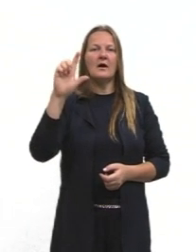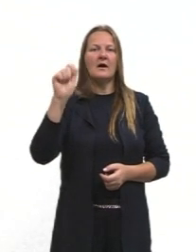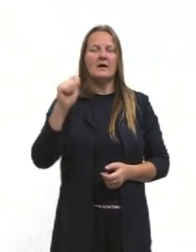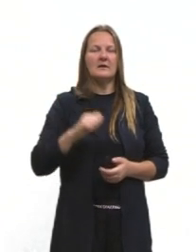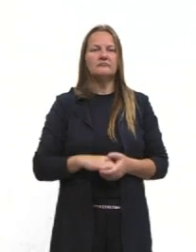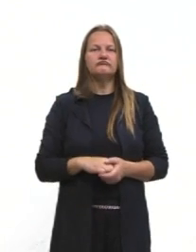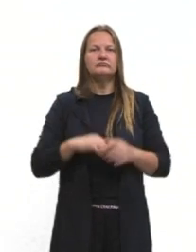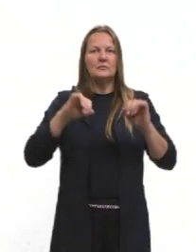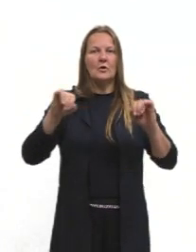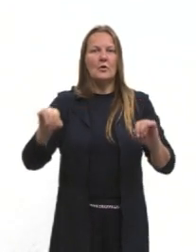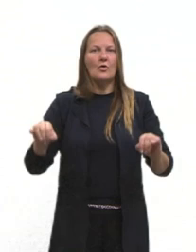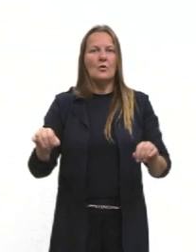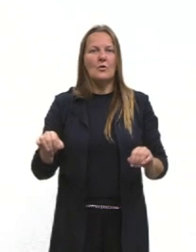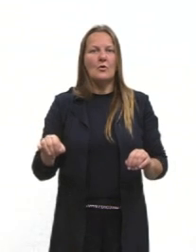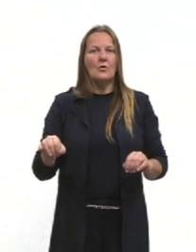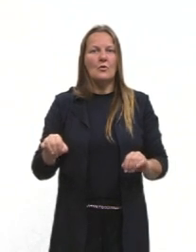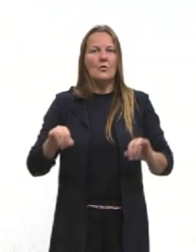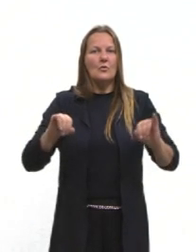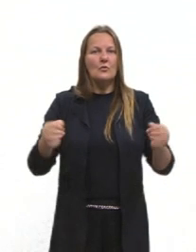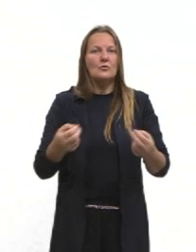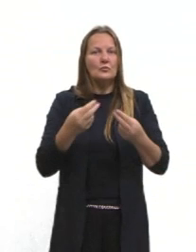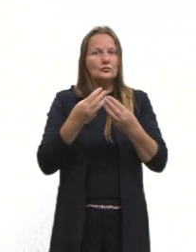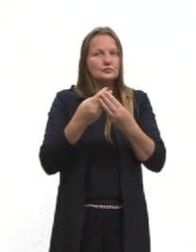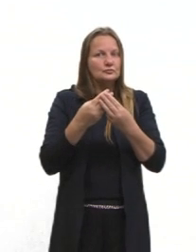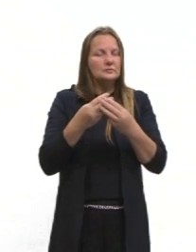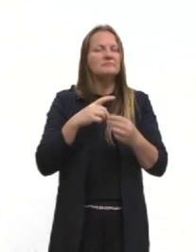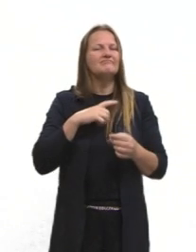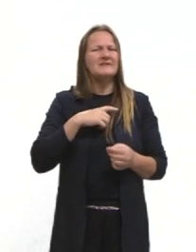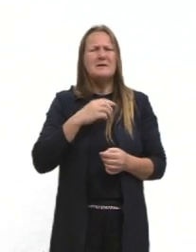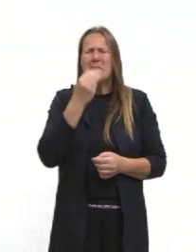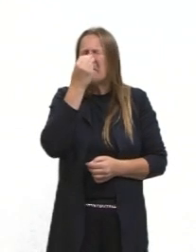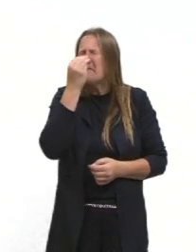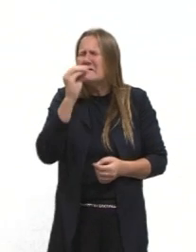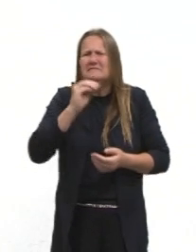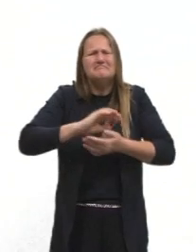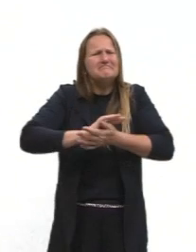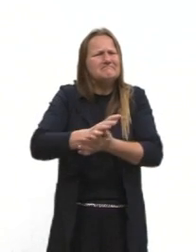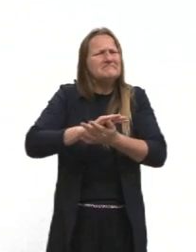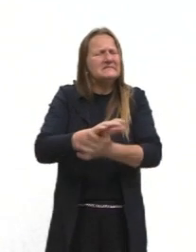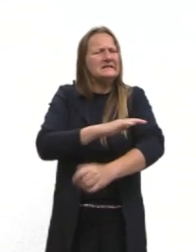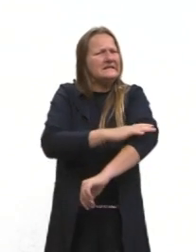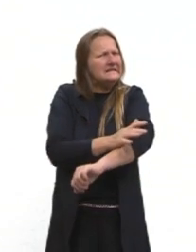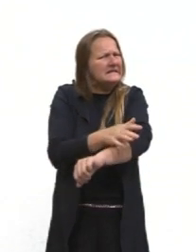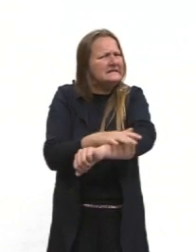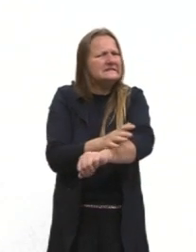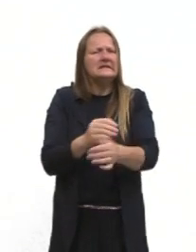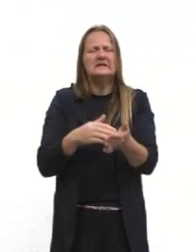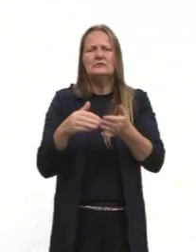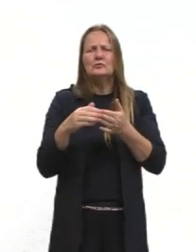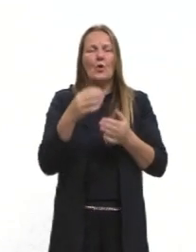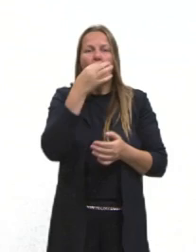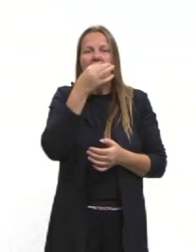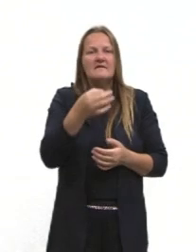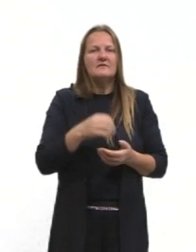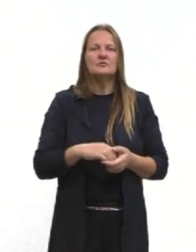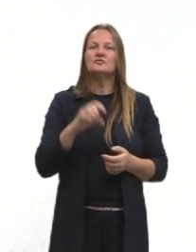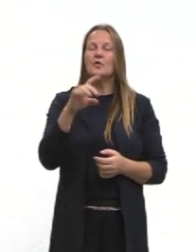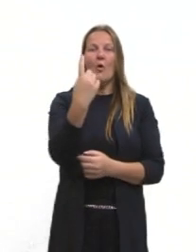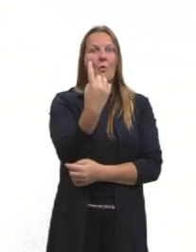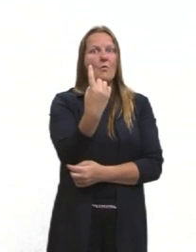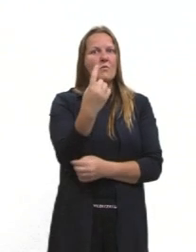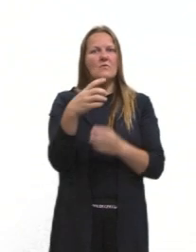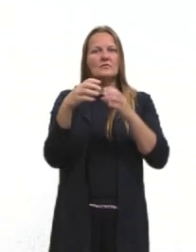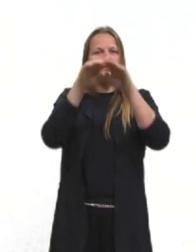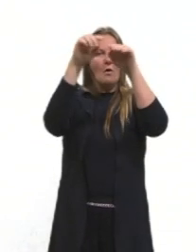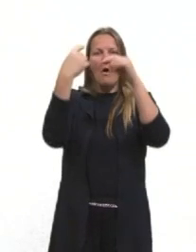antissemitas, eram preconceituosos, eram racistas. Então, isso não era uma coisa só do Hitler, só de uma elite,